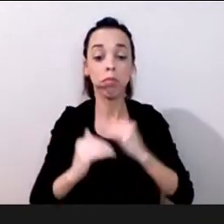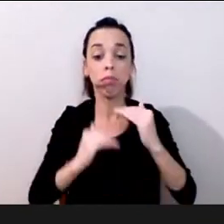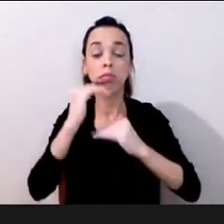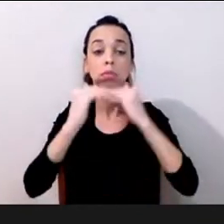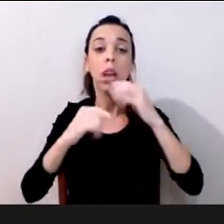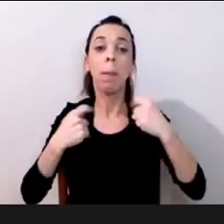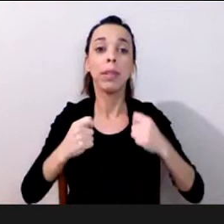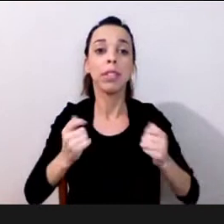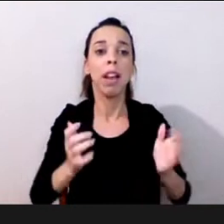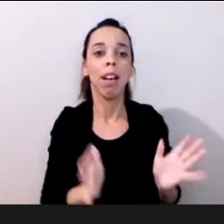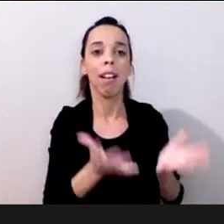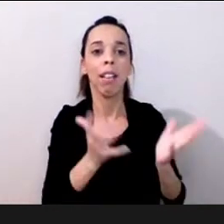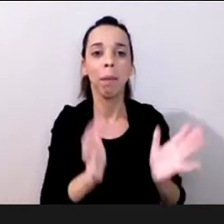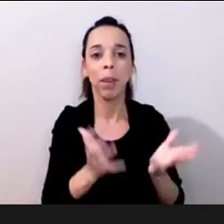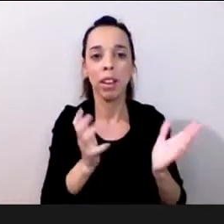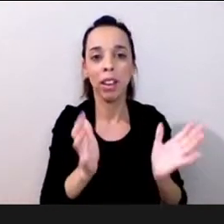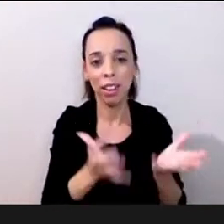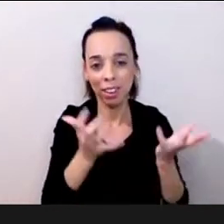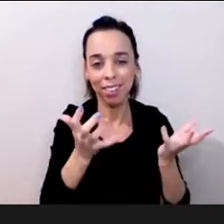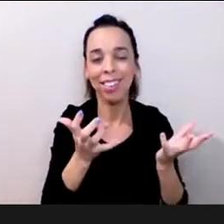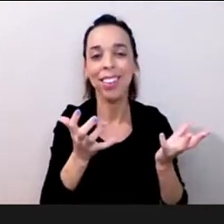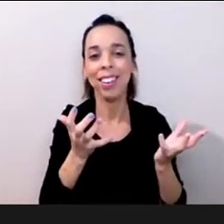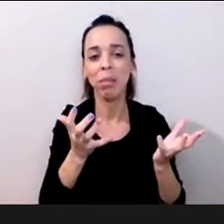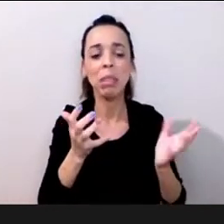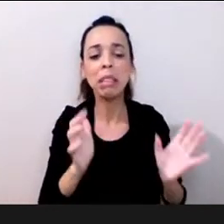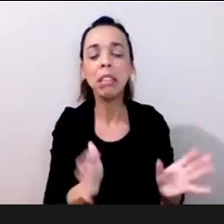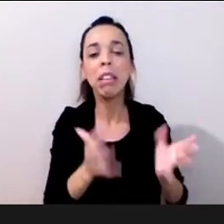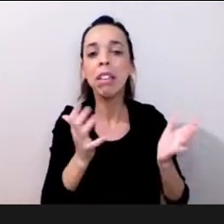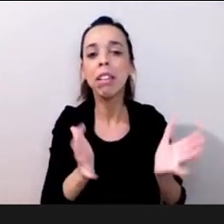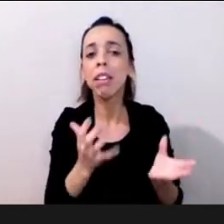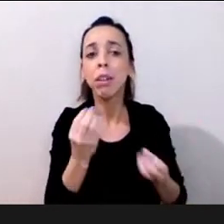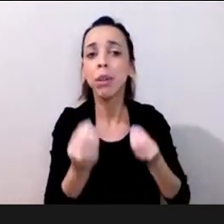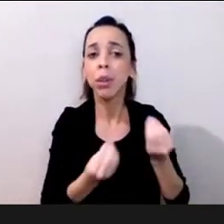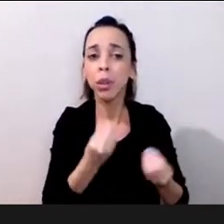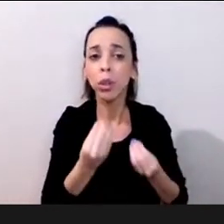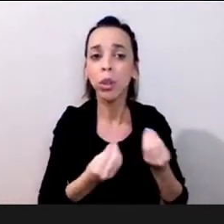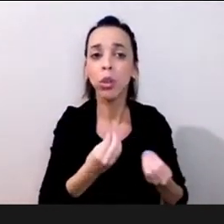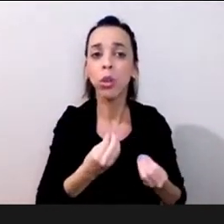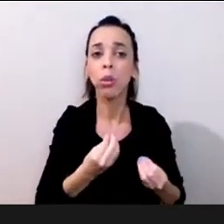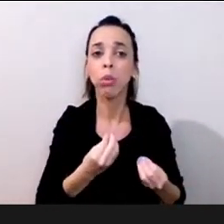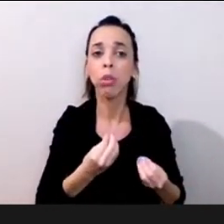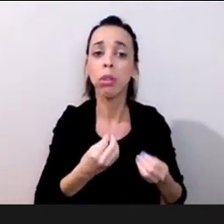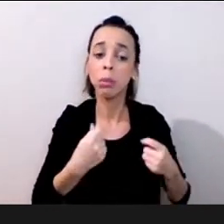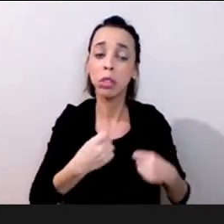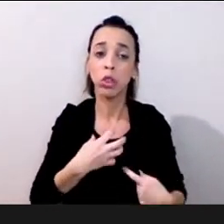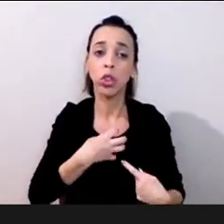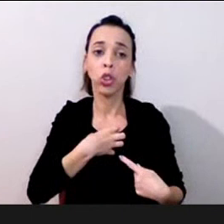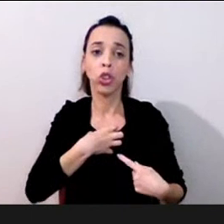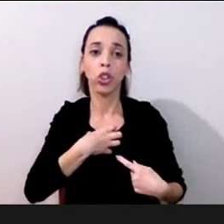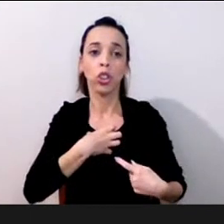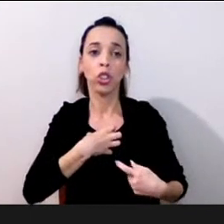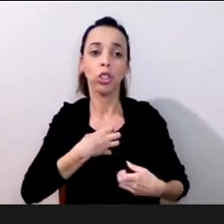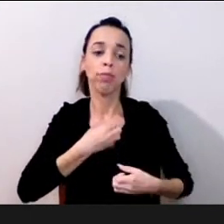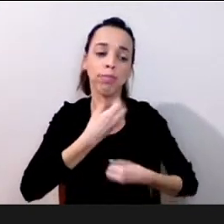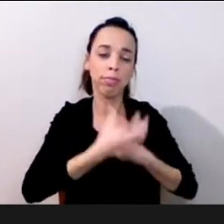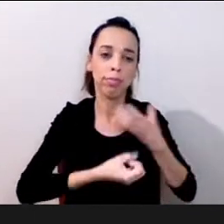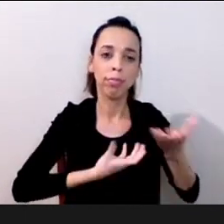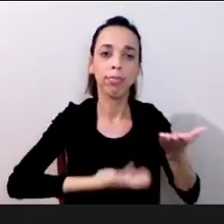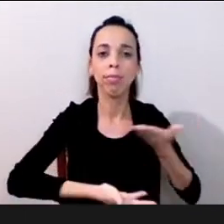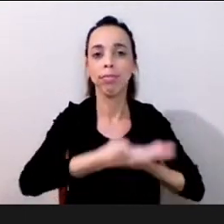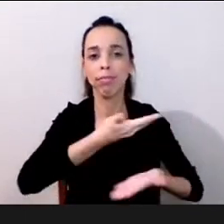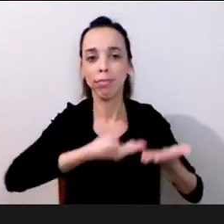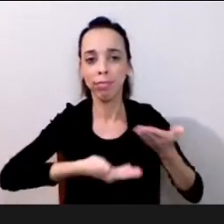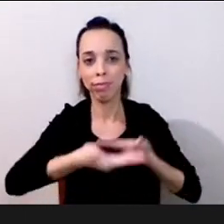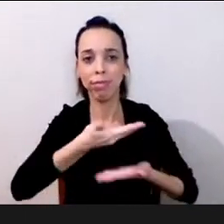motivação se isso continua a ser uma questão que eu acho que que a resposta está penso que está em cada um dos